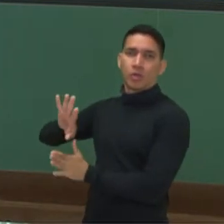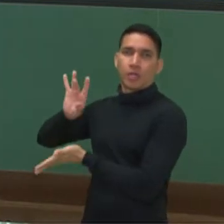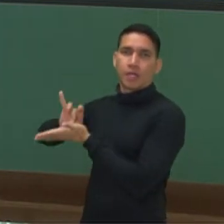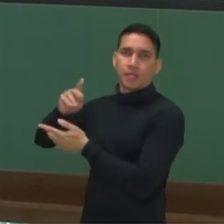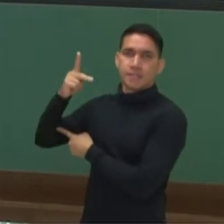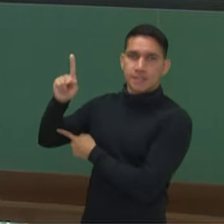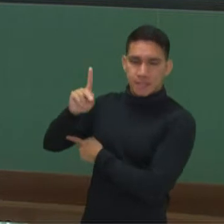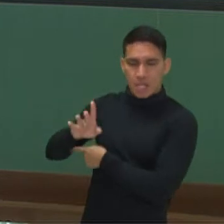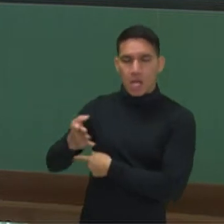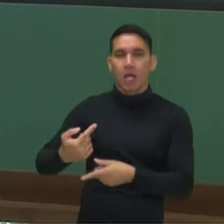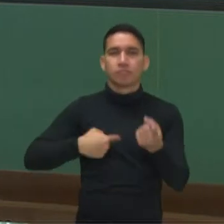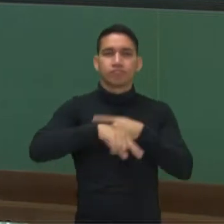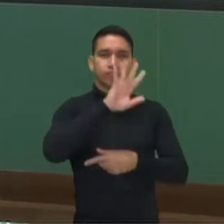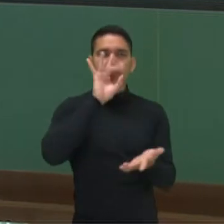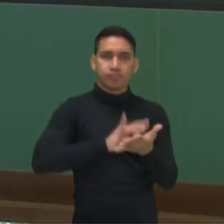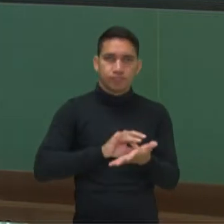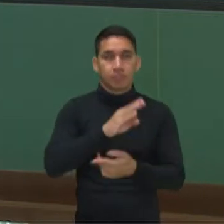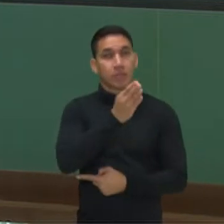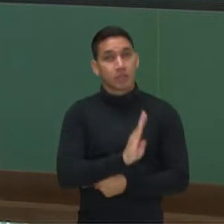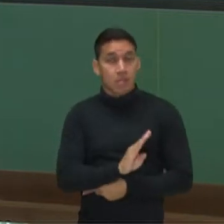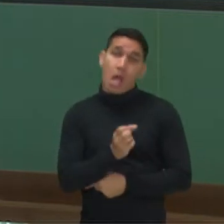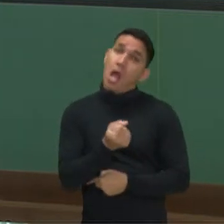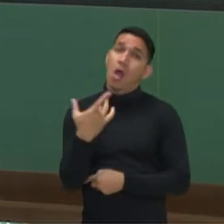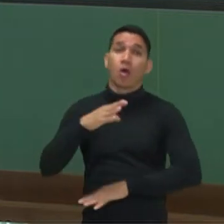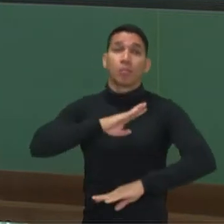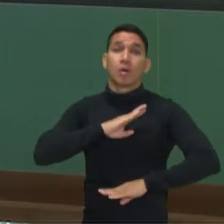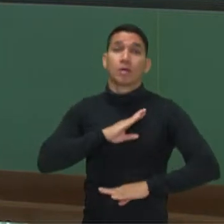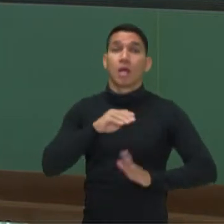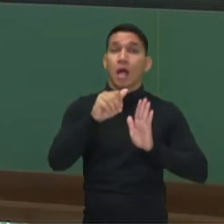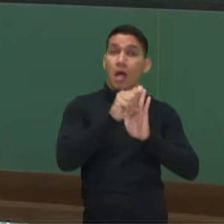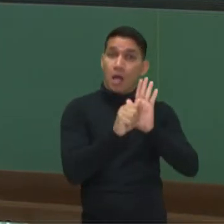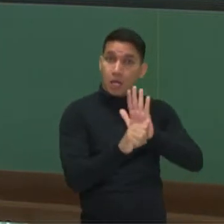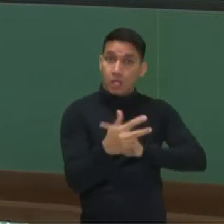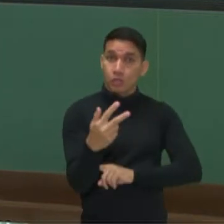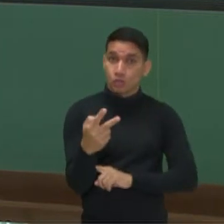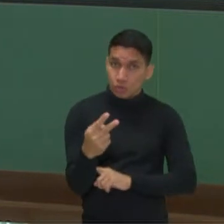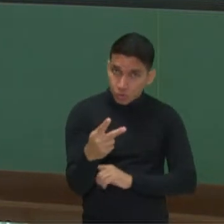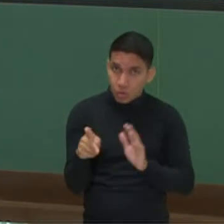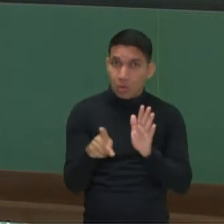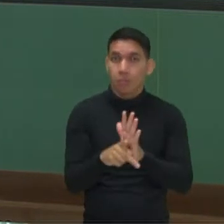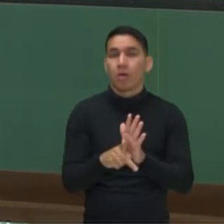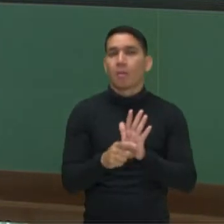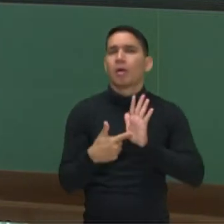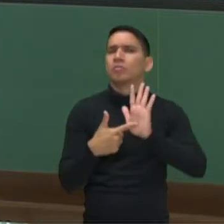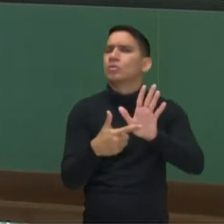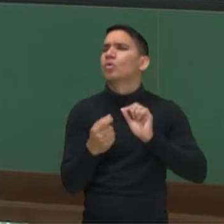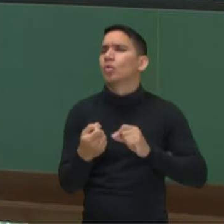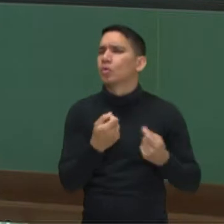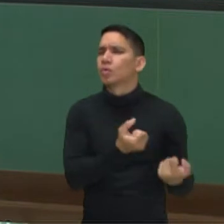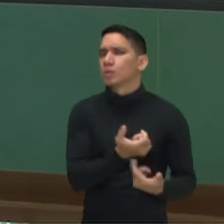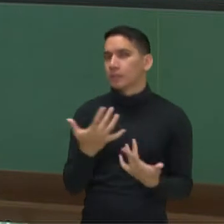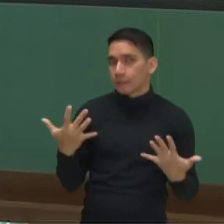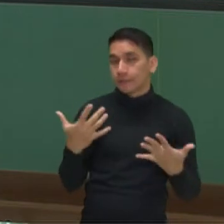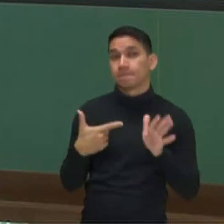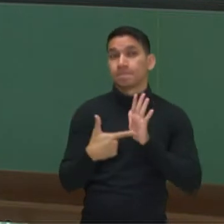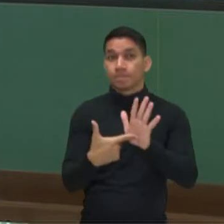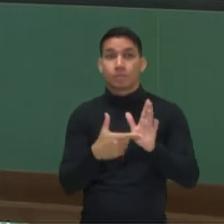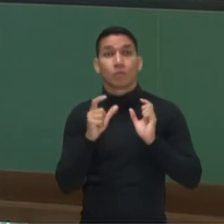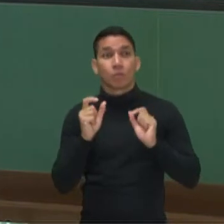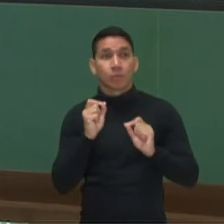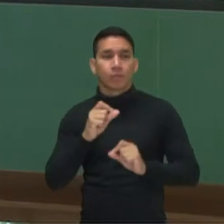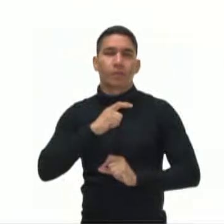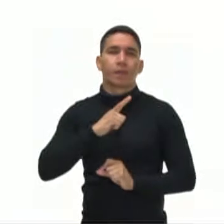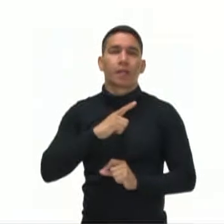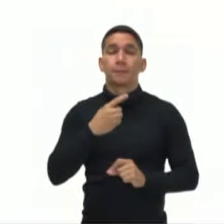algumas, né? Situações que o artigo 12 da Constituição Federal traz para a gente, né? Então, aqui, ó,